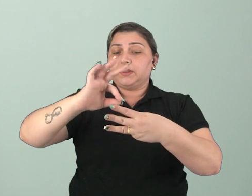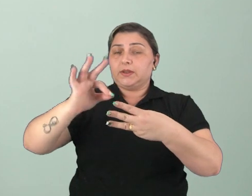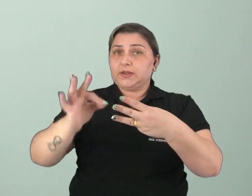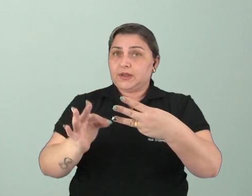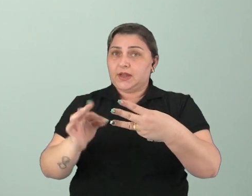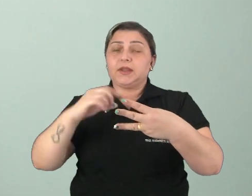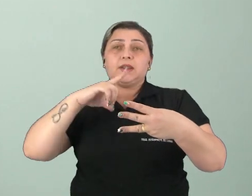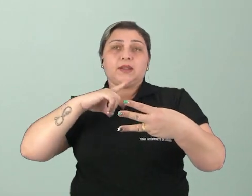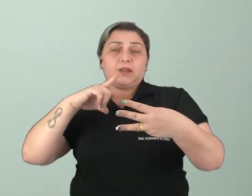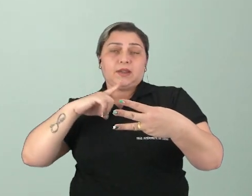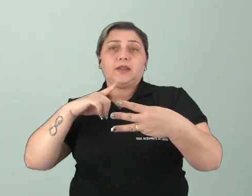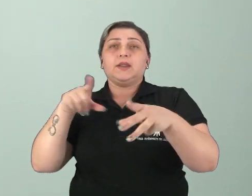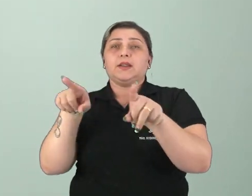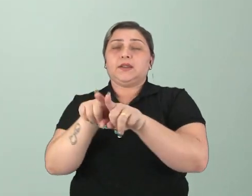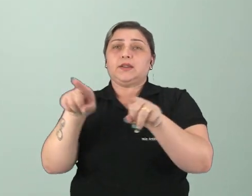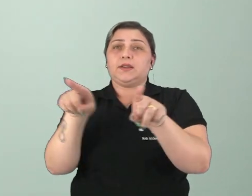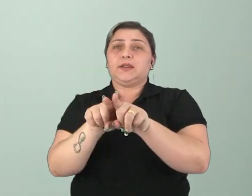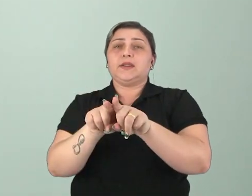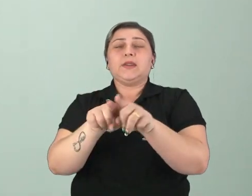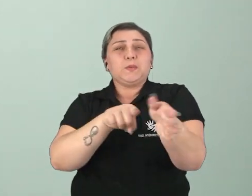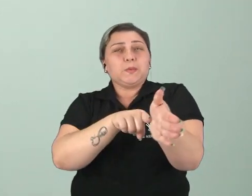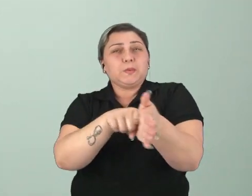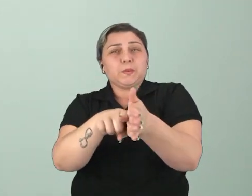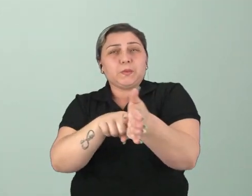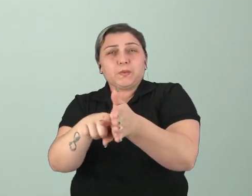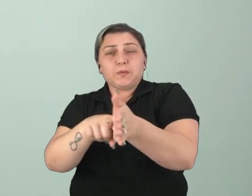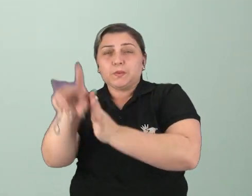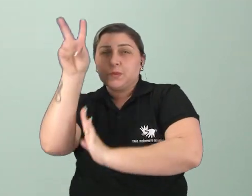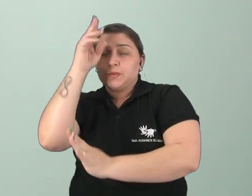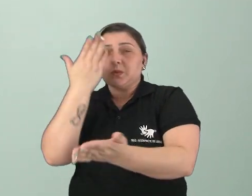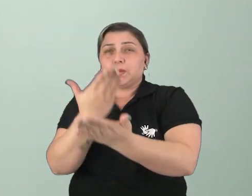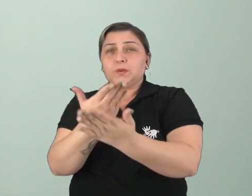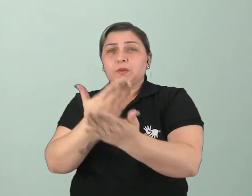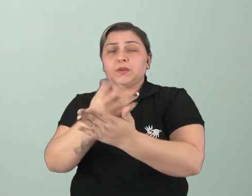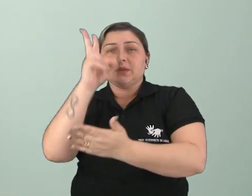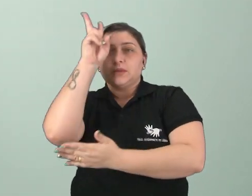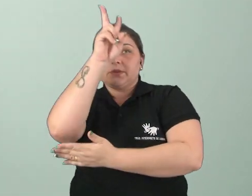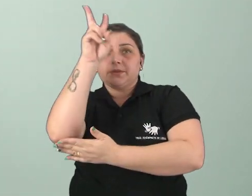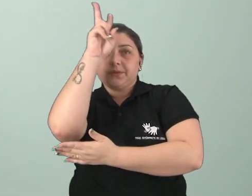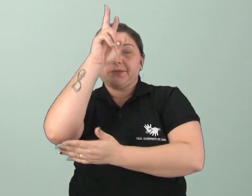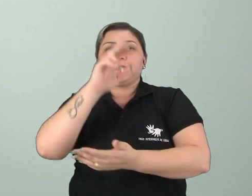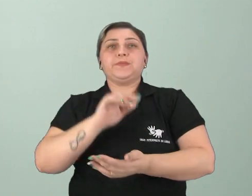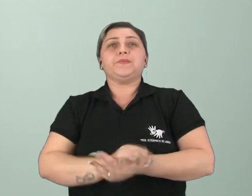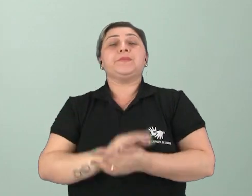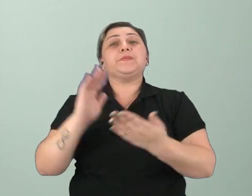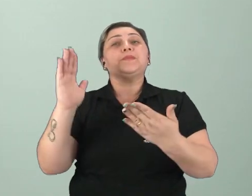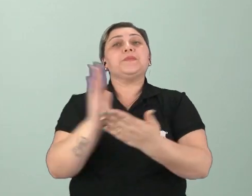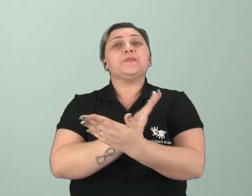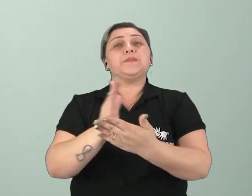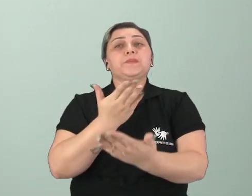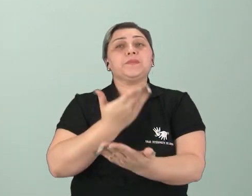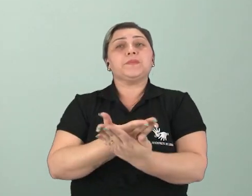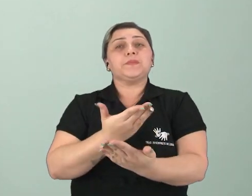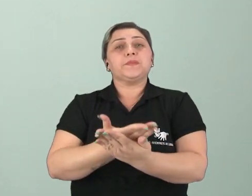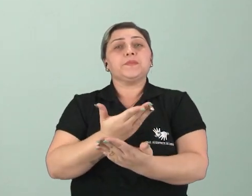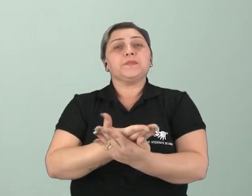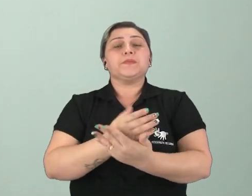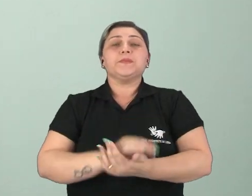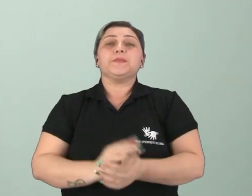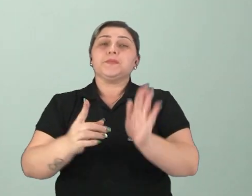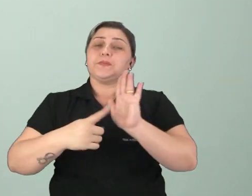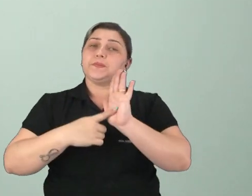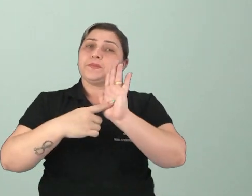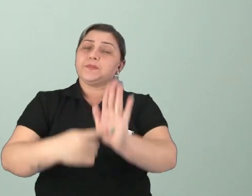através das fontes históricas e do estudo da história, alguns estudos que